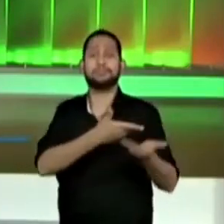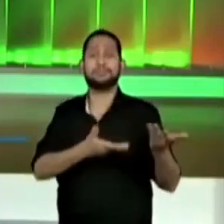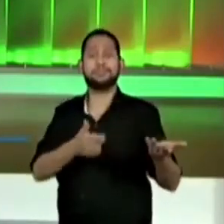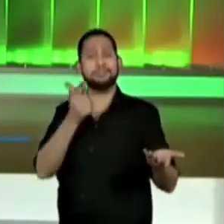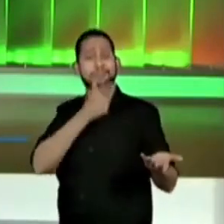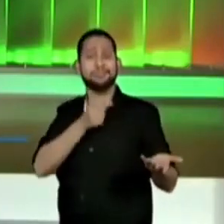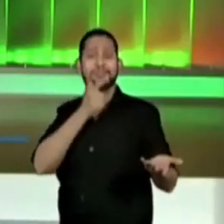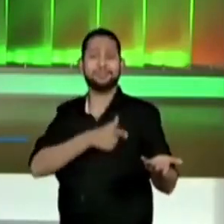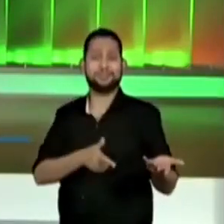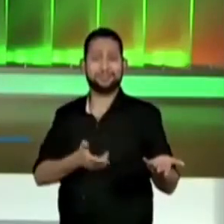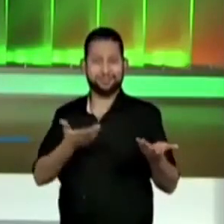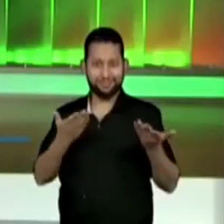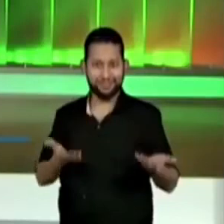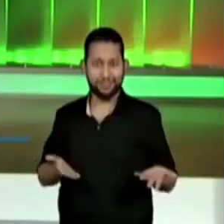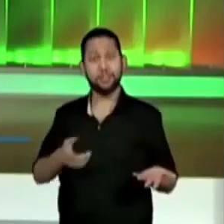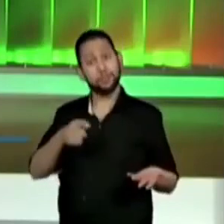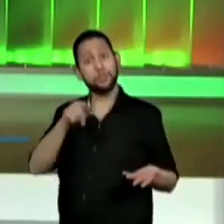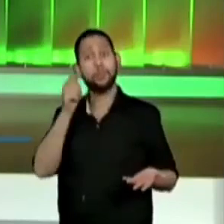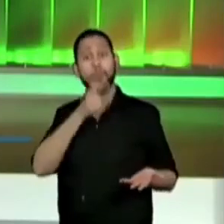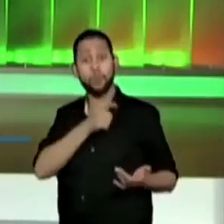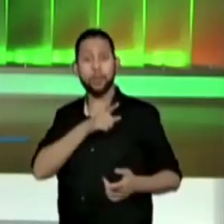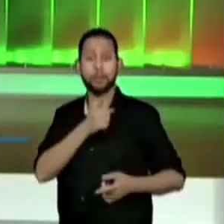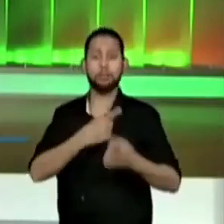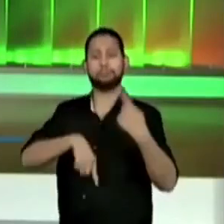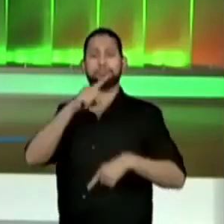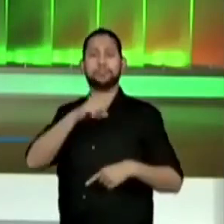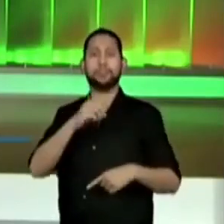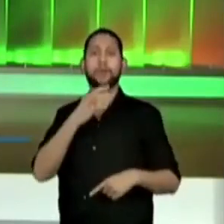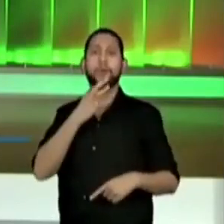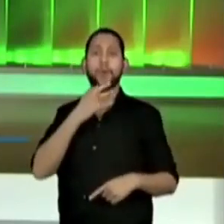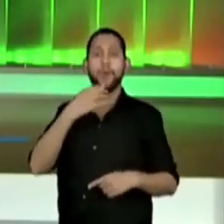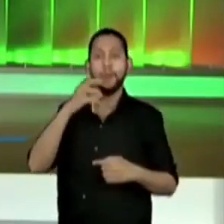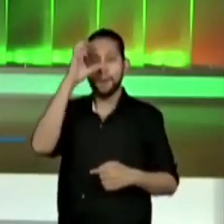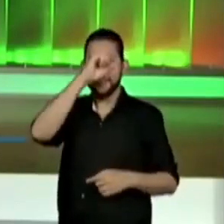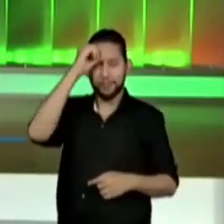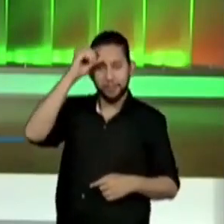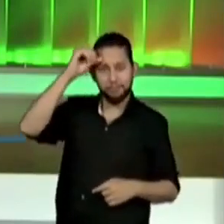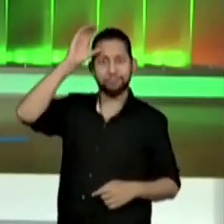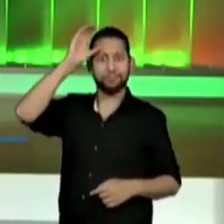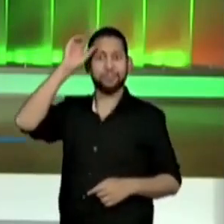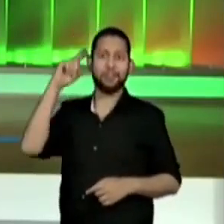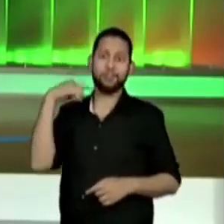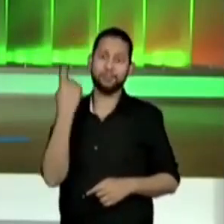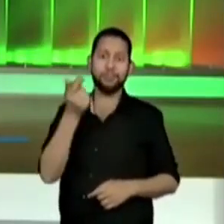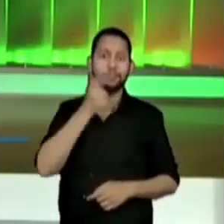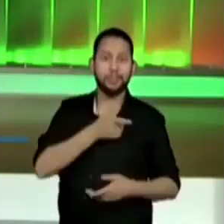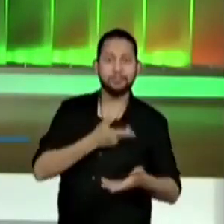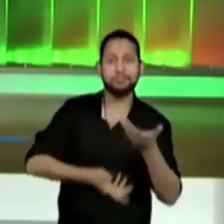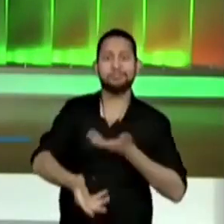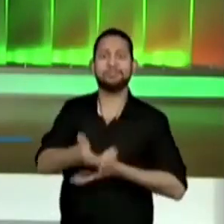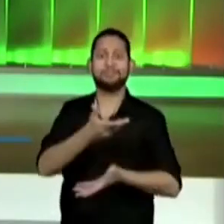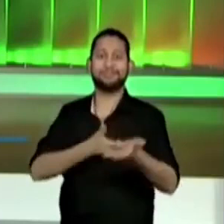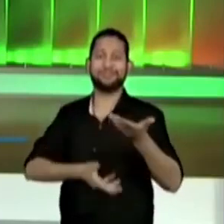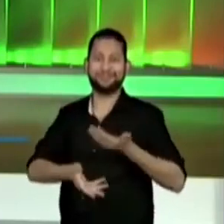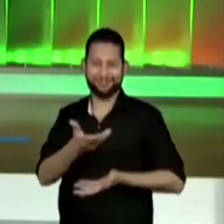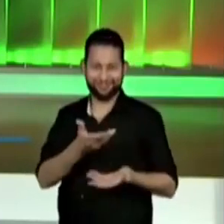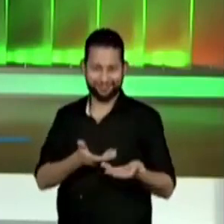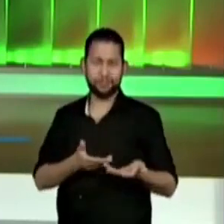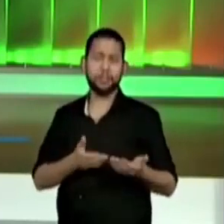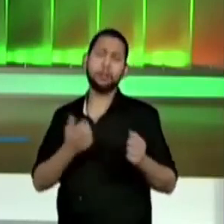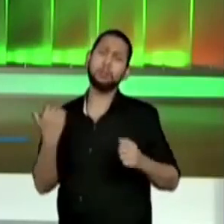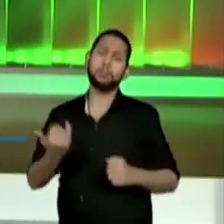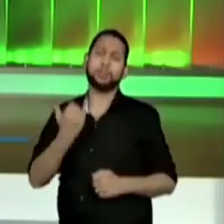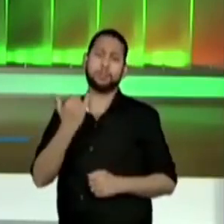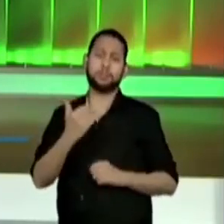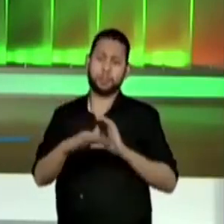É assim que se faz. O conhecimento se dá dessa maneira. Quando a gente compartilha. Então, socialize.